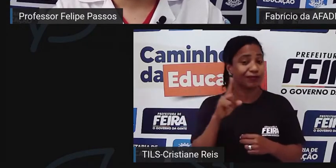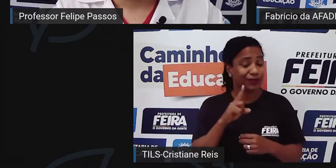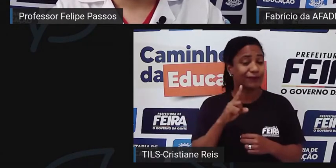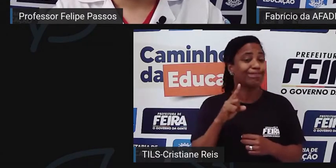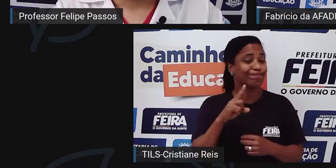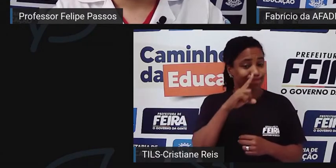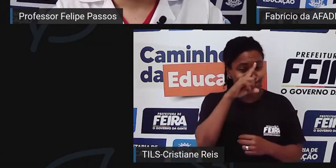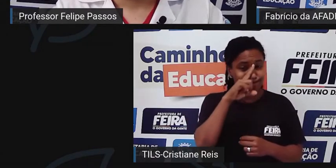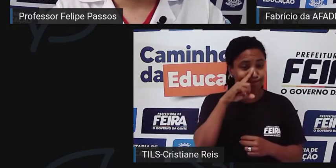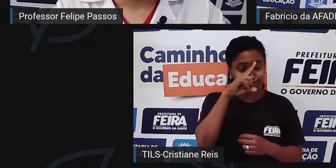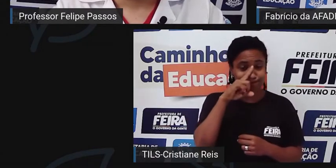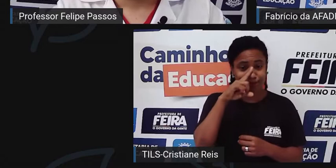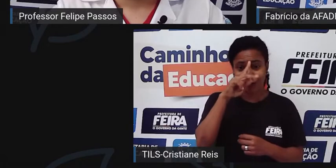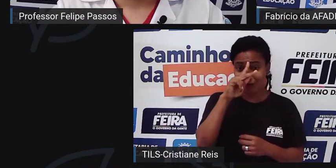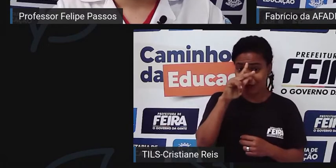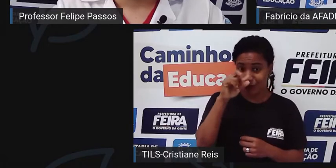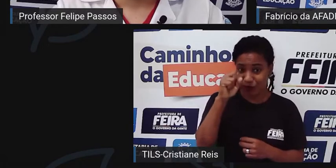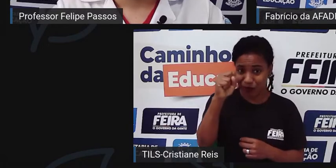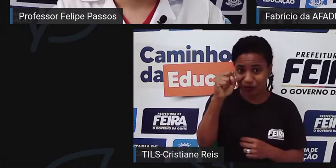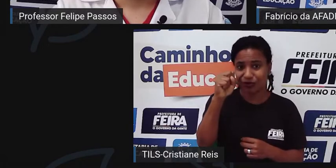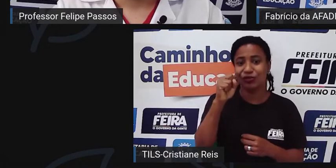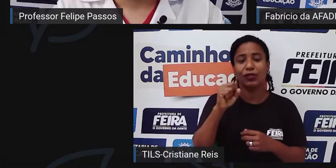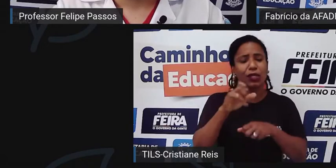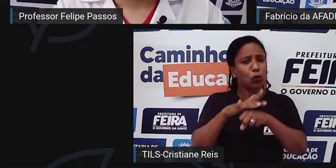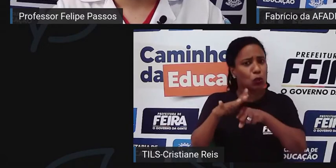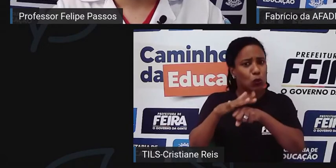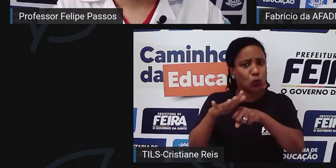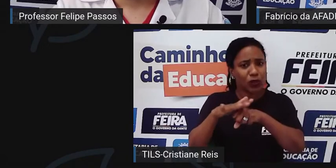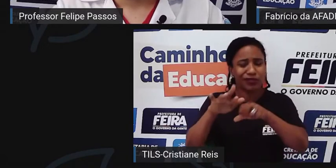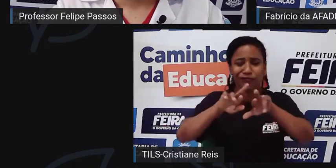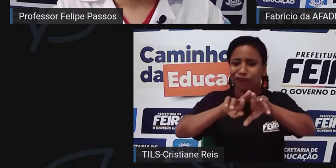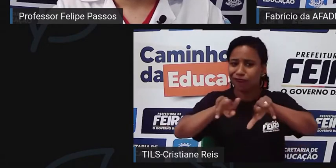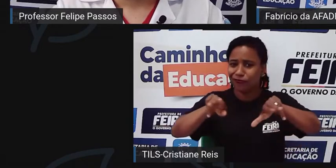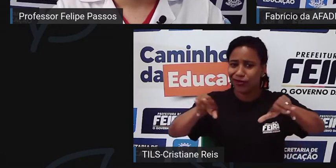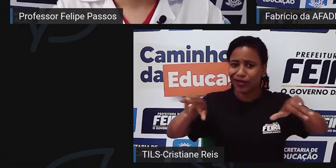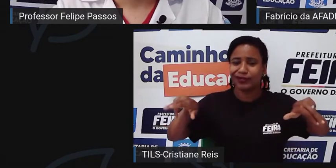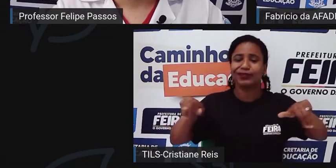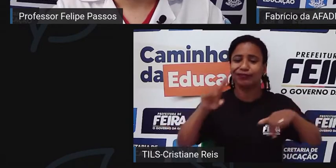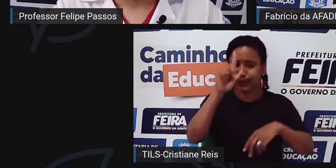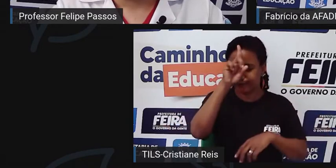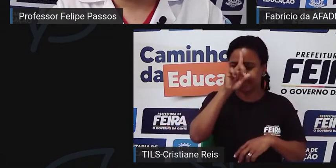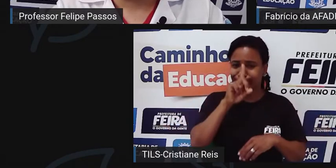conjunto de doenças que formam a doença falciforme.